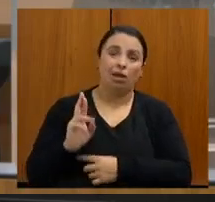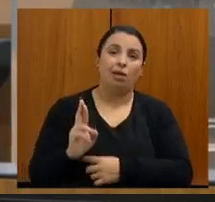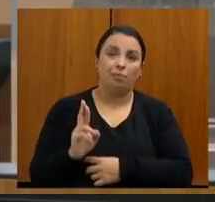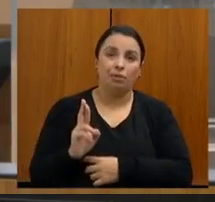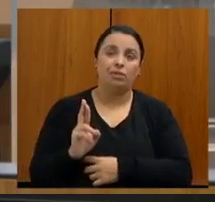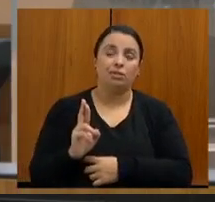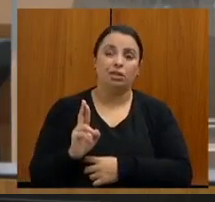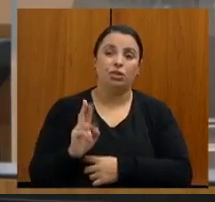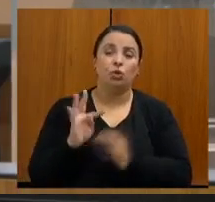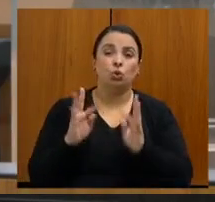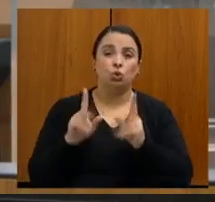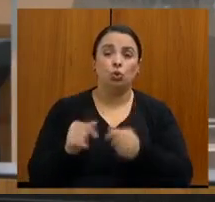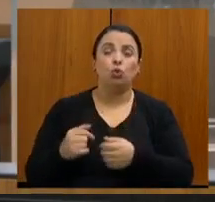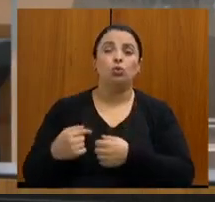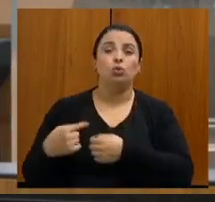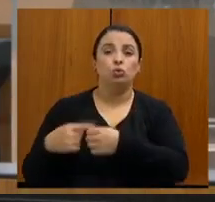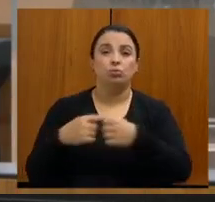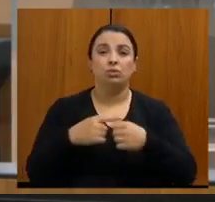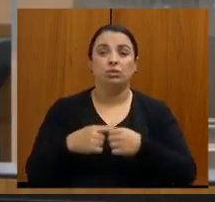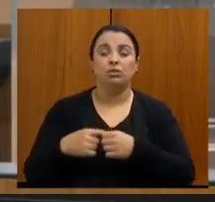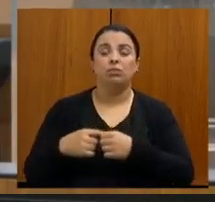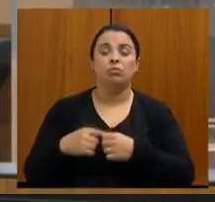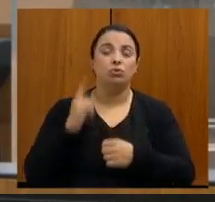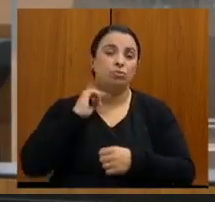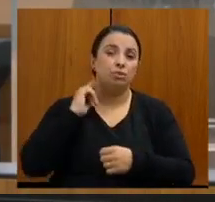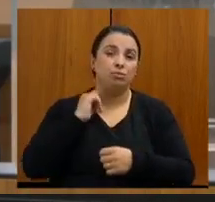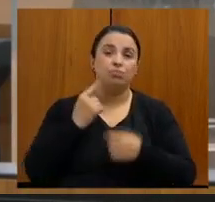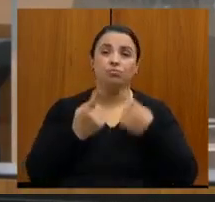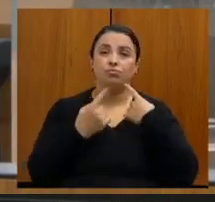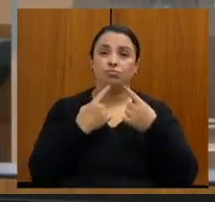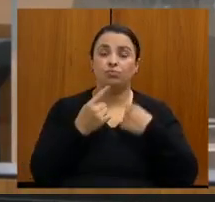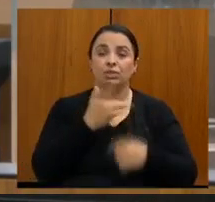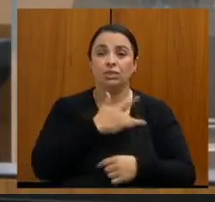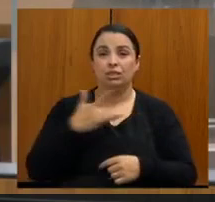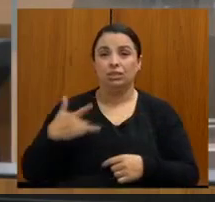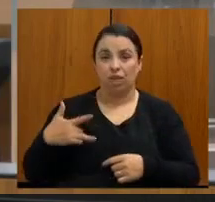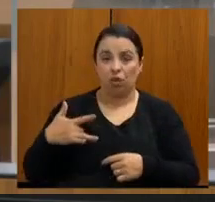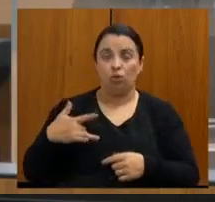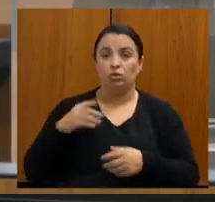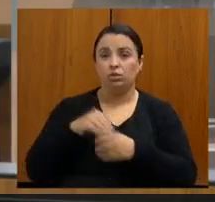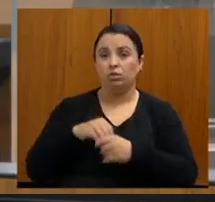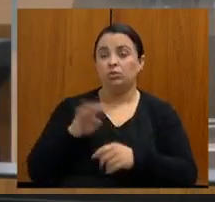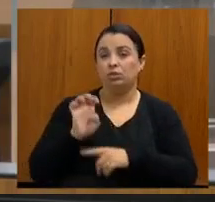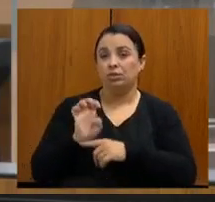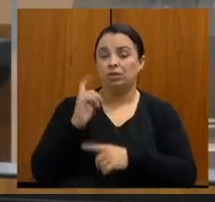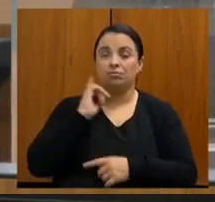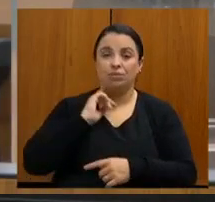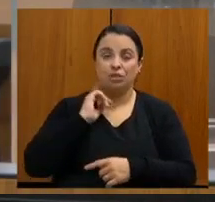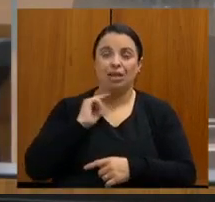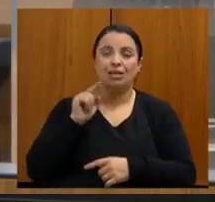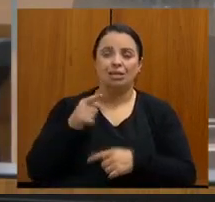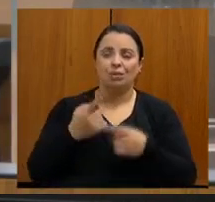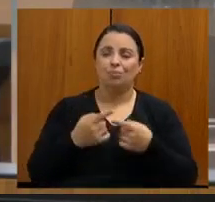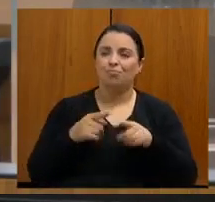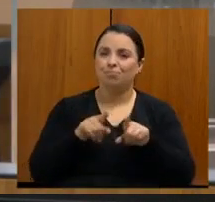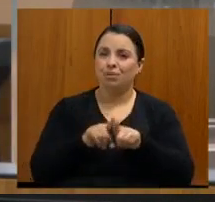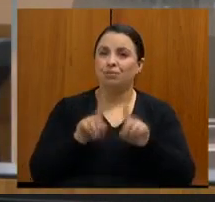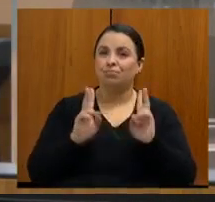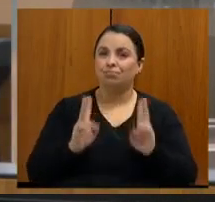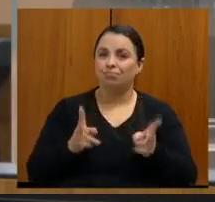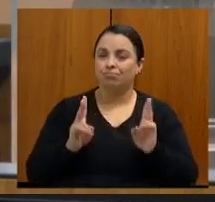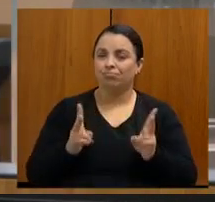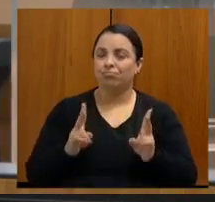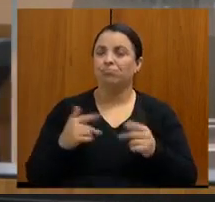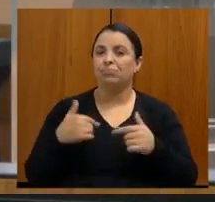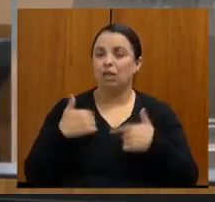os municípios de Minas Gerais nas discussões de saúde pública dentro do estado, doutor Fábio, é um parceiro, eu